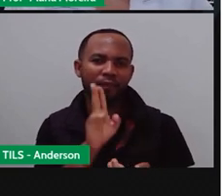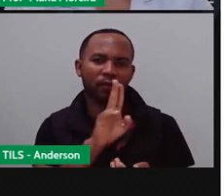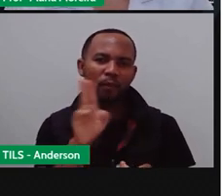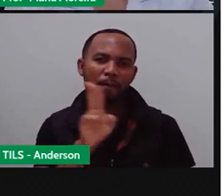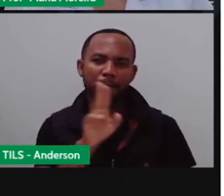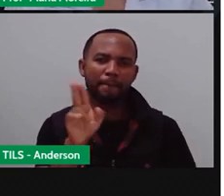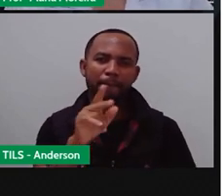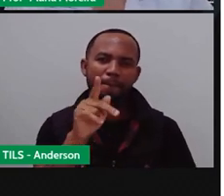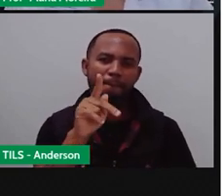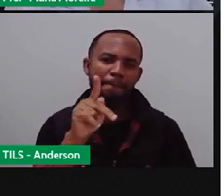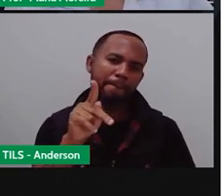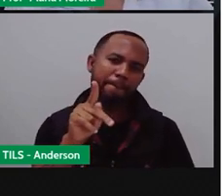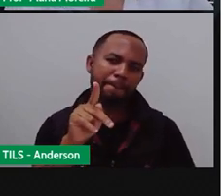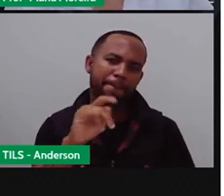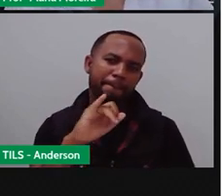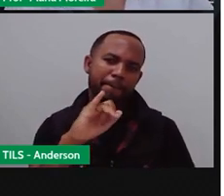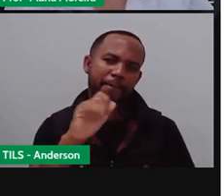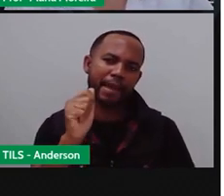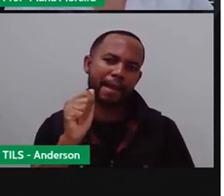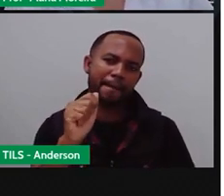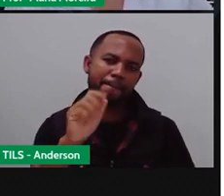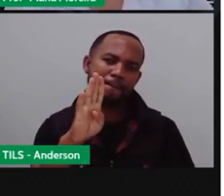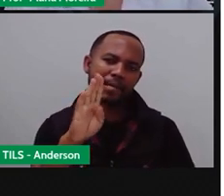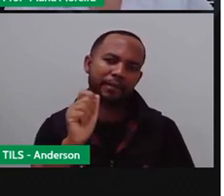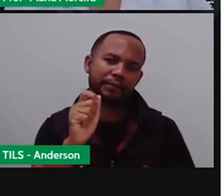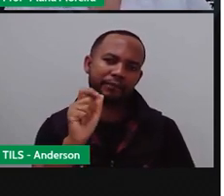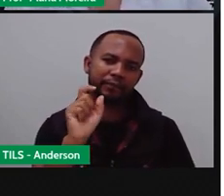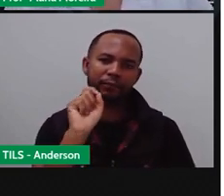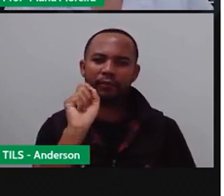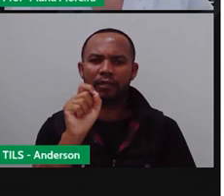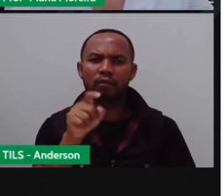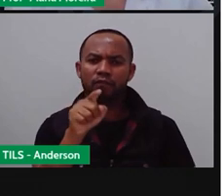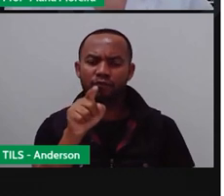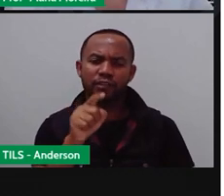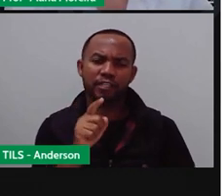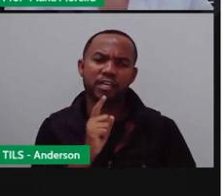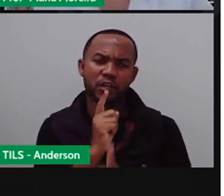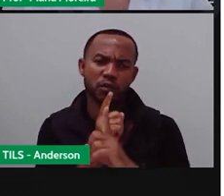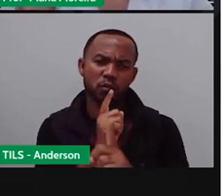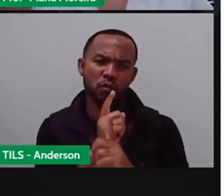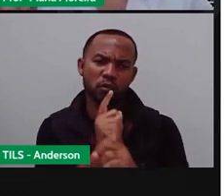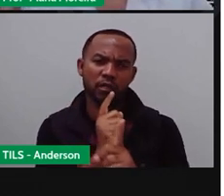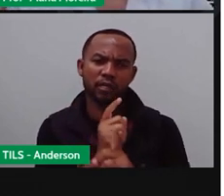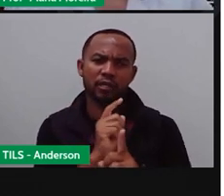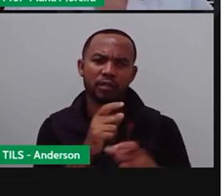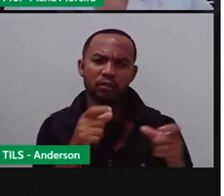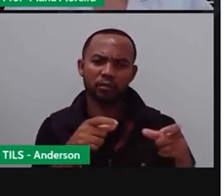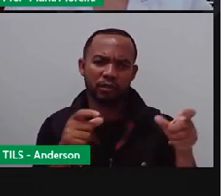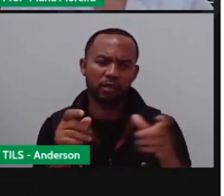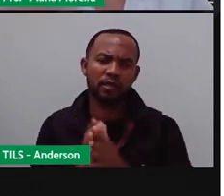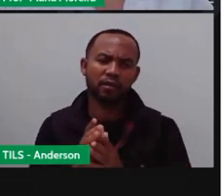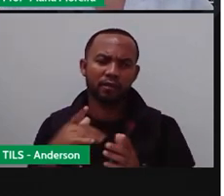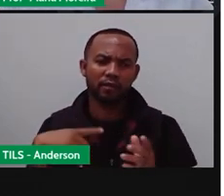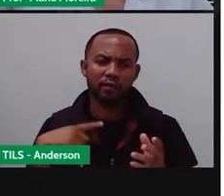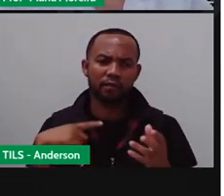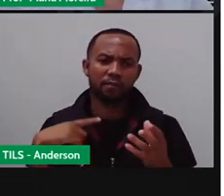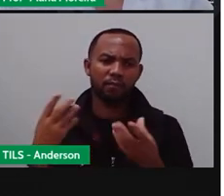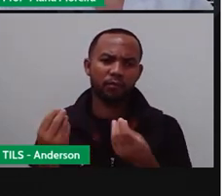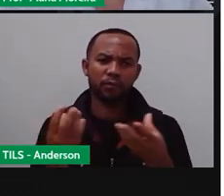é o quê? É um peixe, na verdade, que é comum da gente encontrar. Então, tem o quê? É população numerosa.